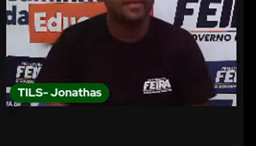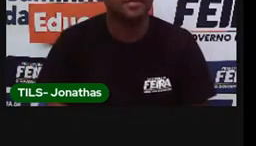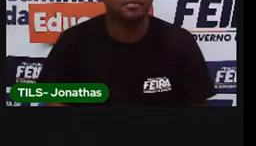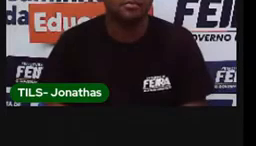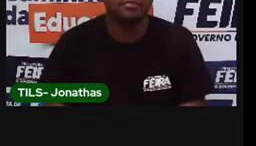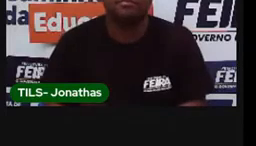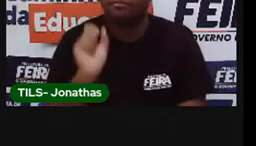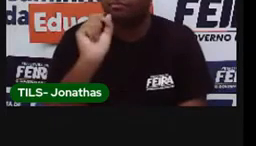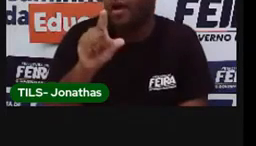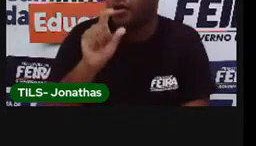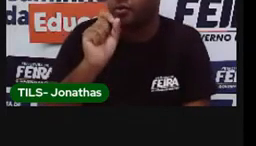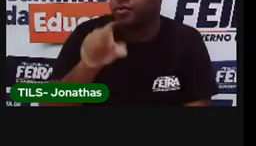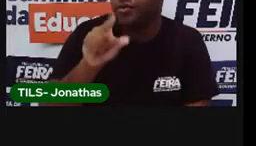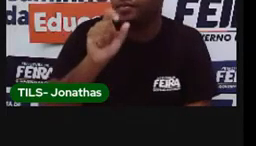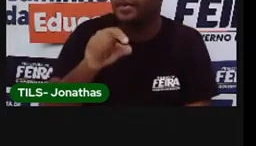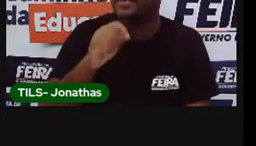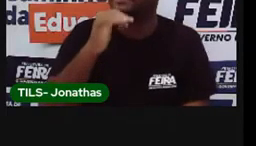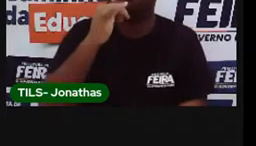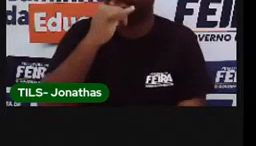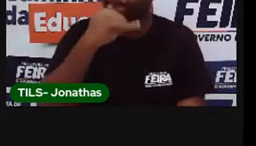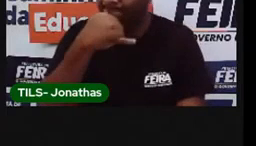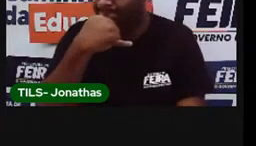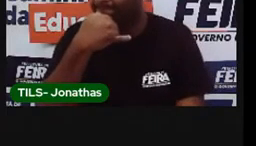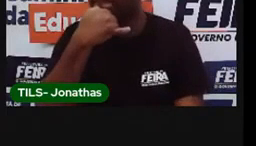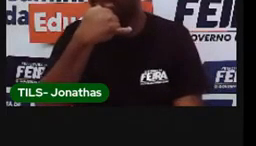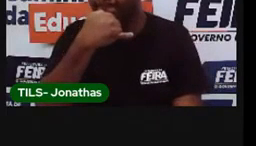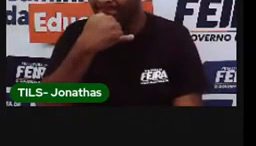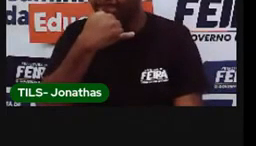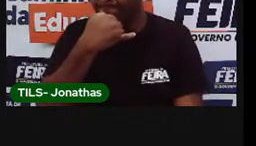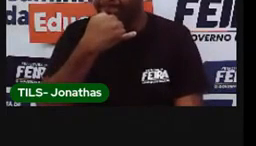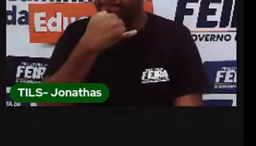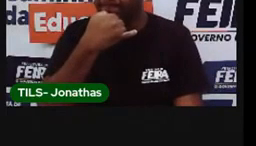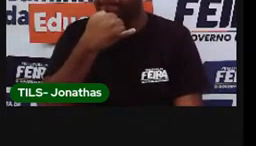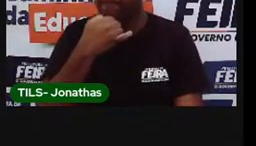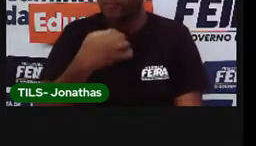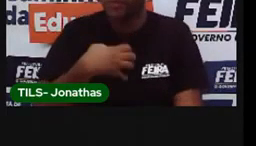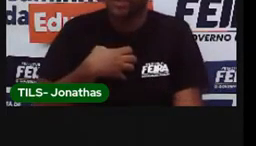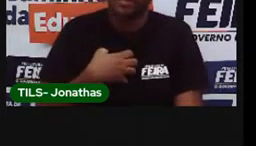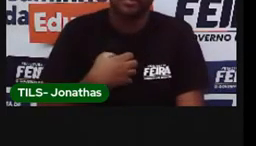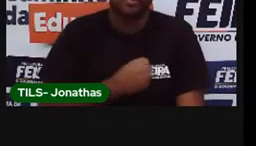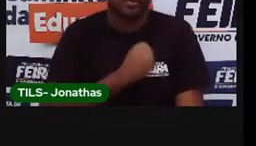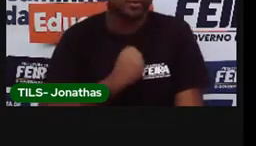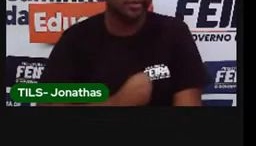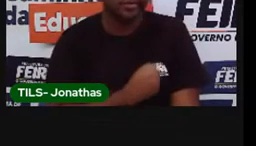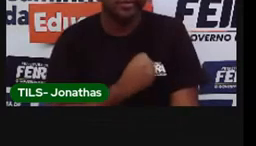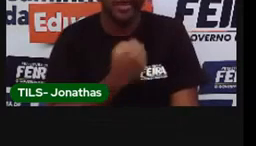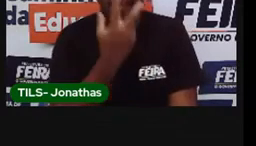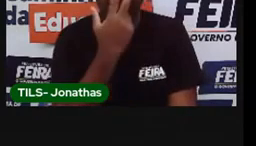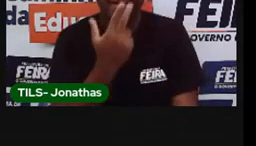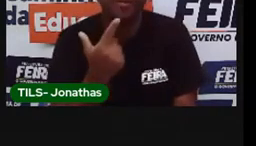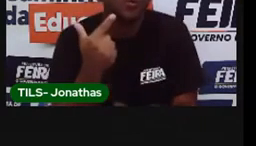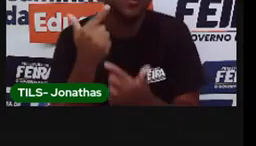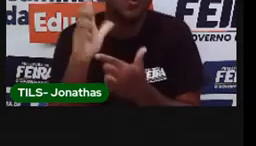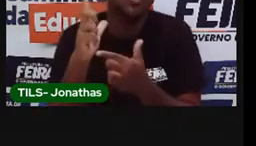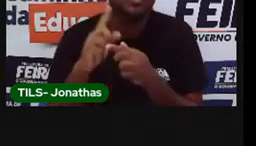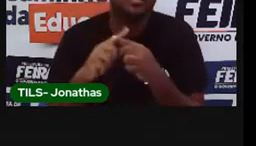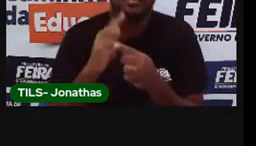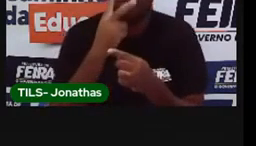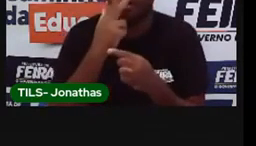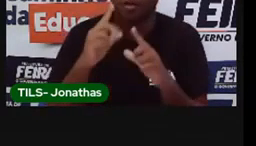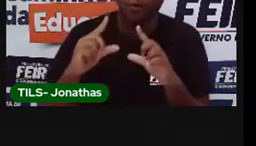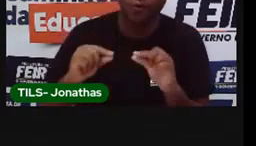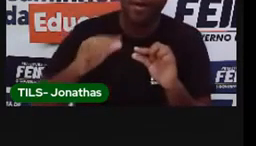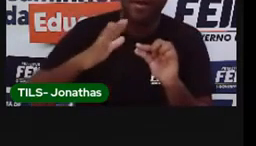Azul. A tristeza sempre está sentindo falta de algo. Algo. É